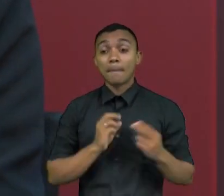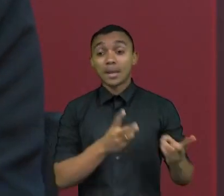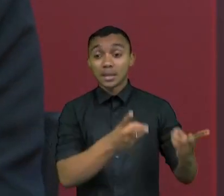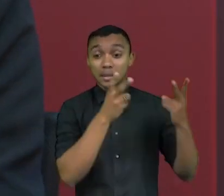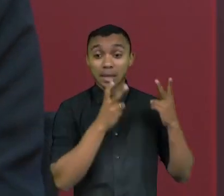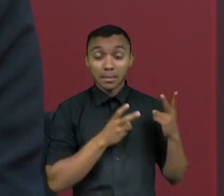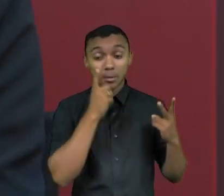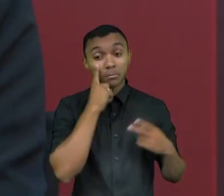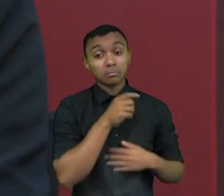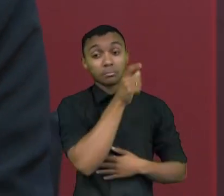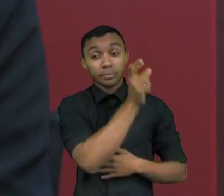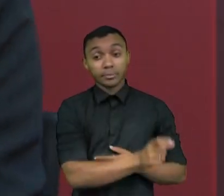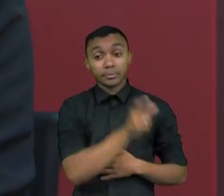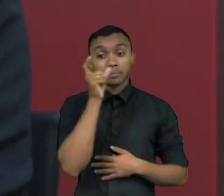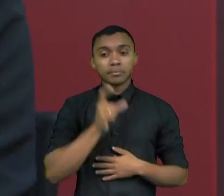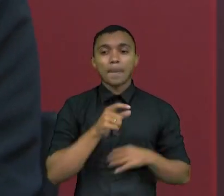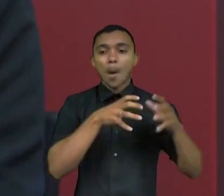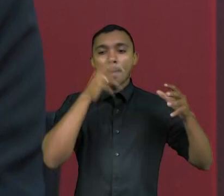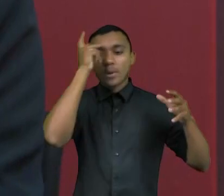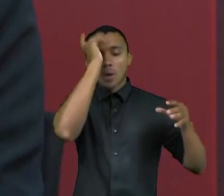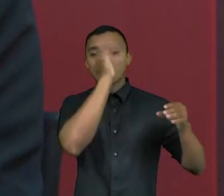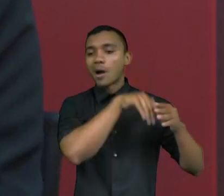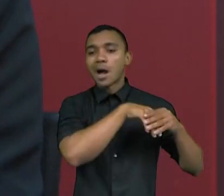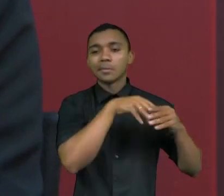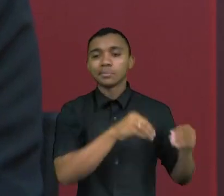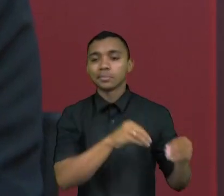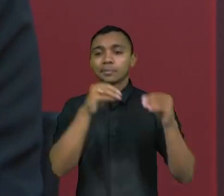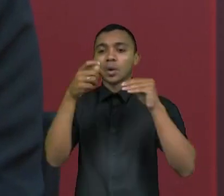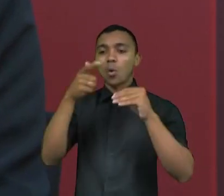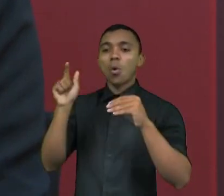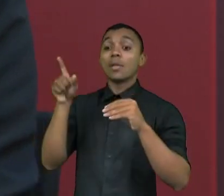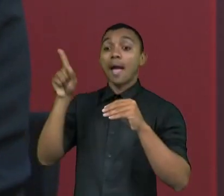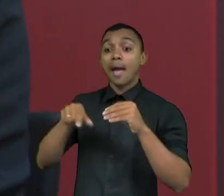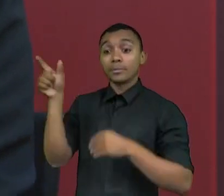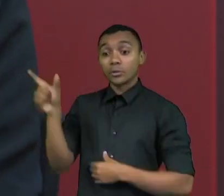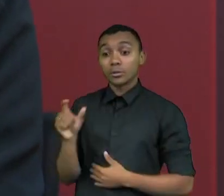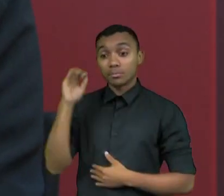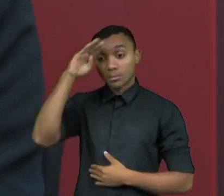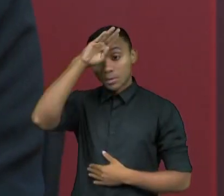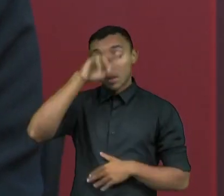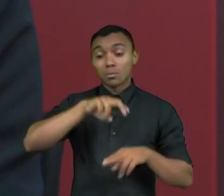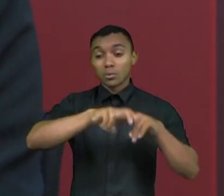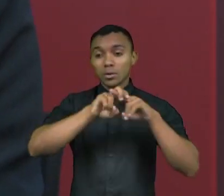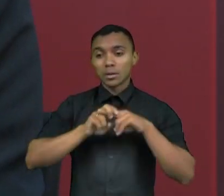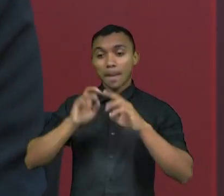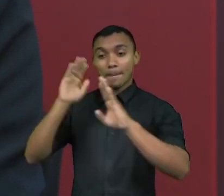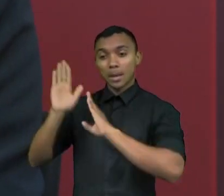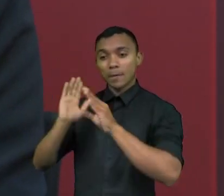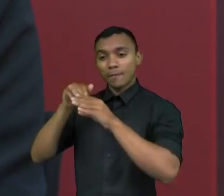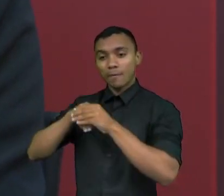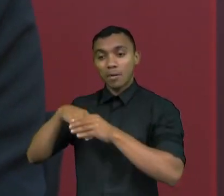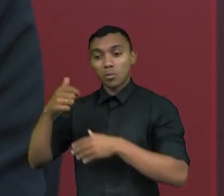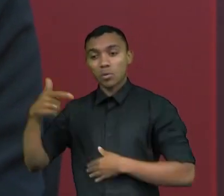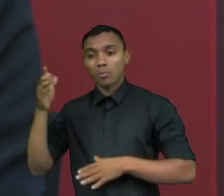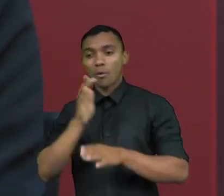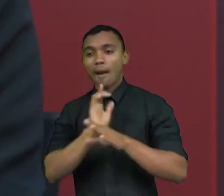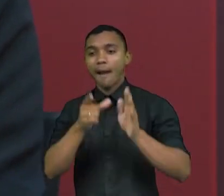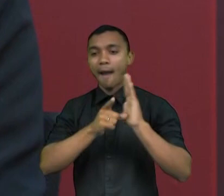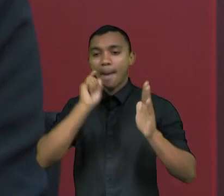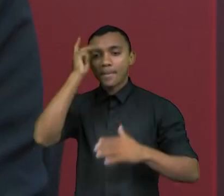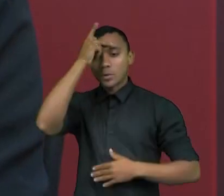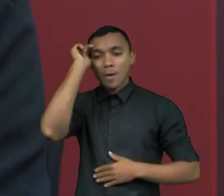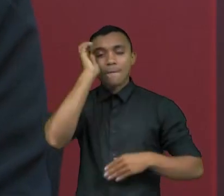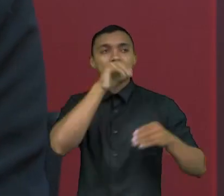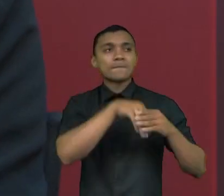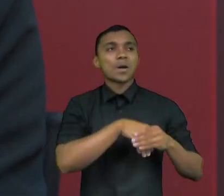candidatura de Bolsonaro. Então, muito provavelmente, no segundo turno, essas pessoas que tiveram que migrar por causa do voto